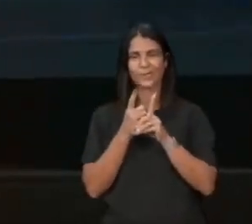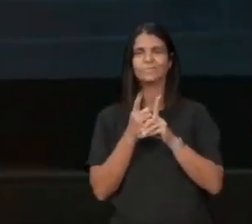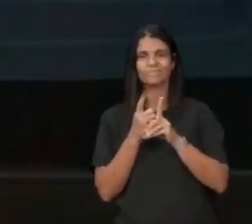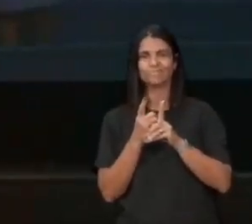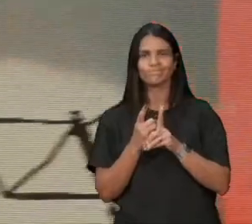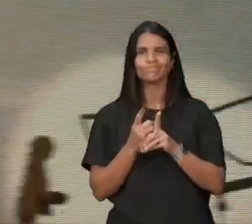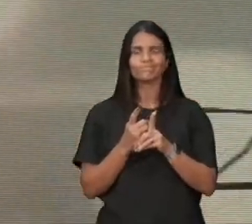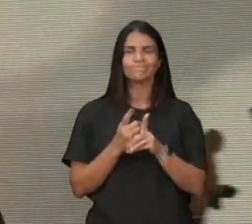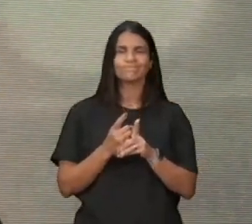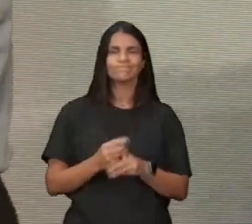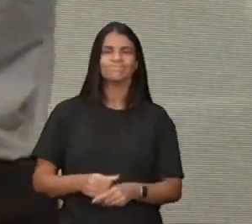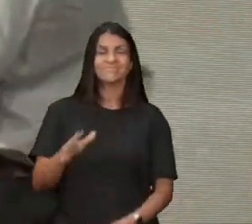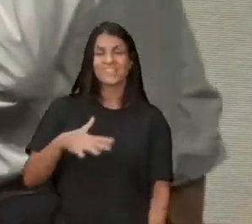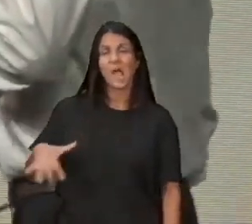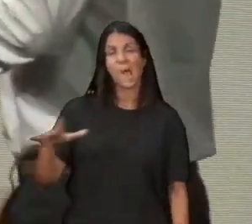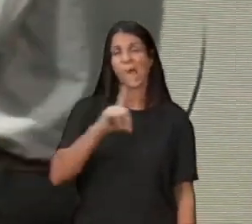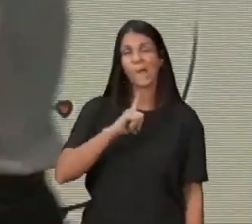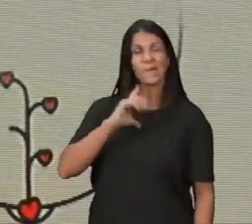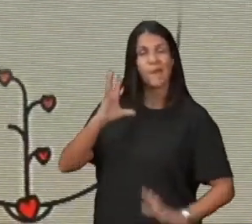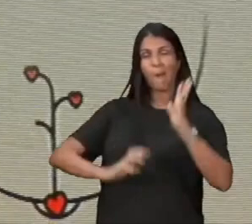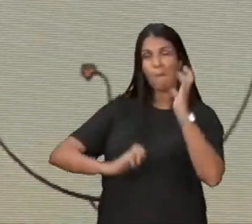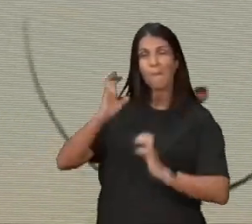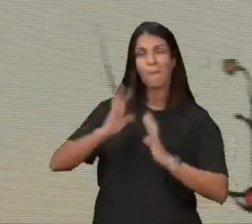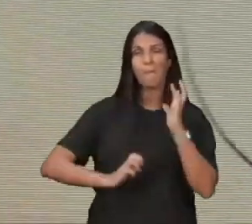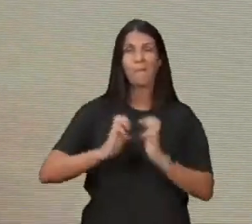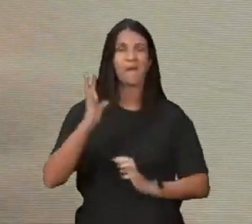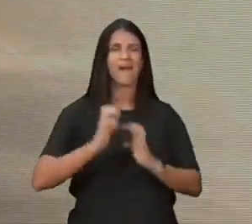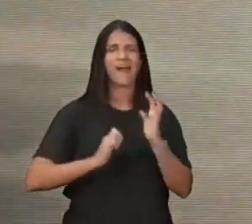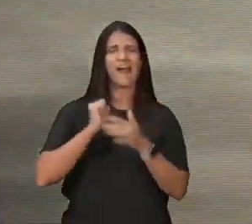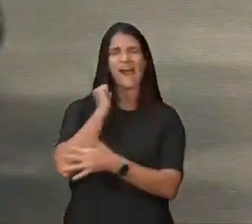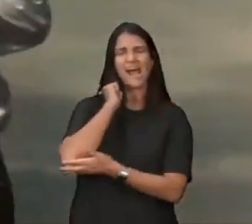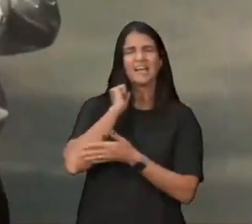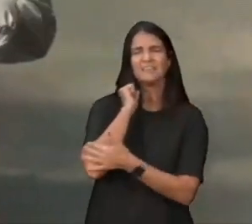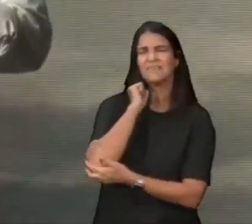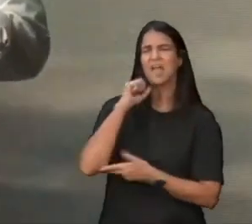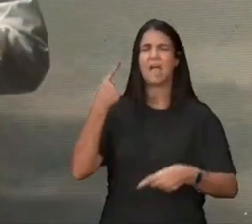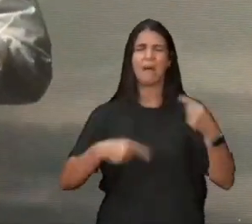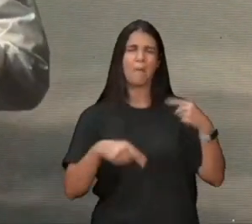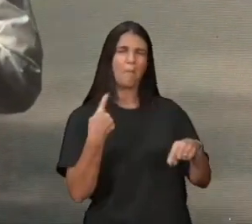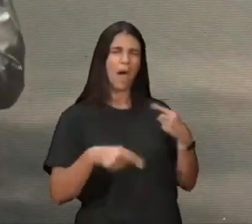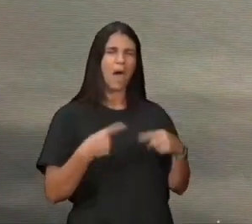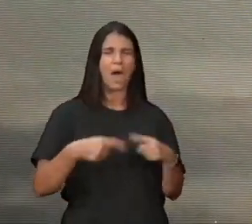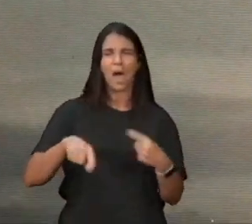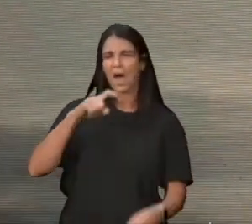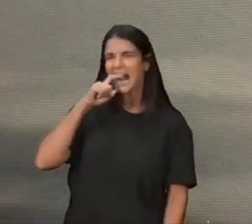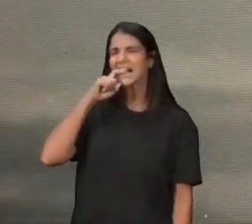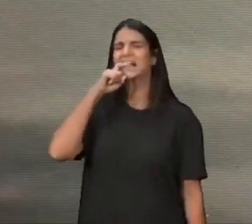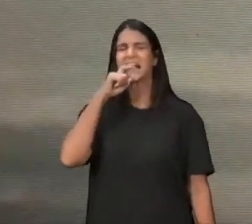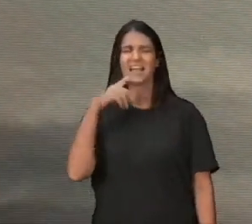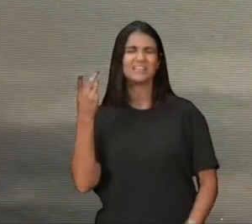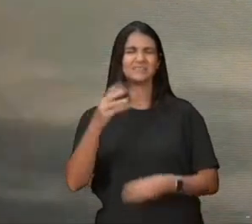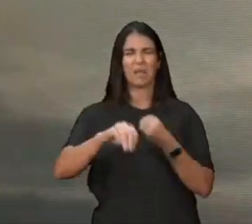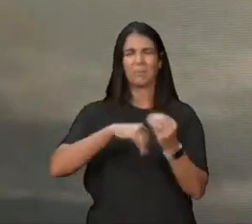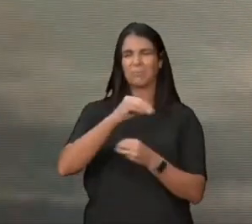um tal de dureza de coração, um tal de inveja, um rapaz, tem uns negócios doidos, que a gente fala bonito